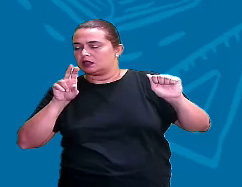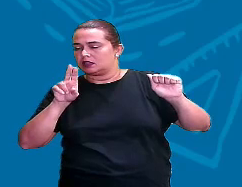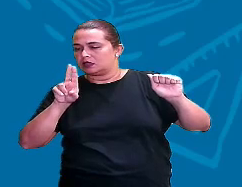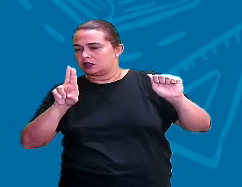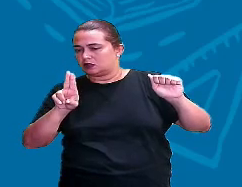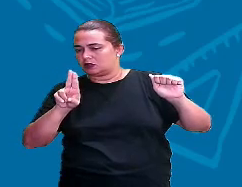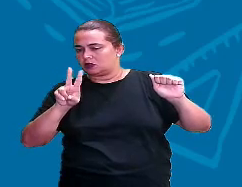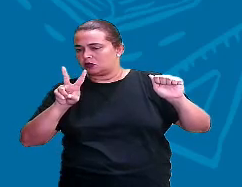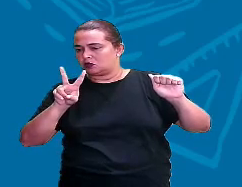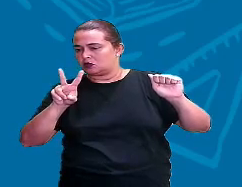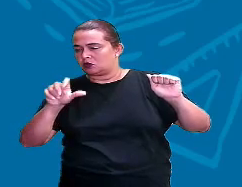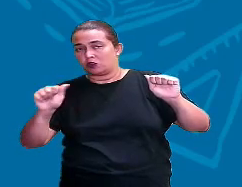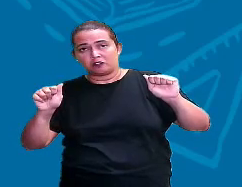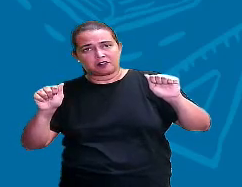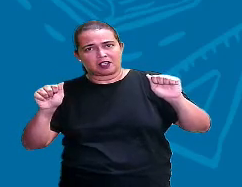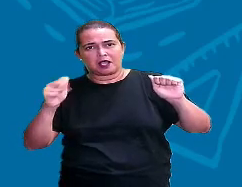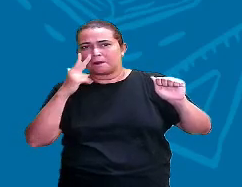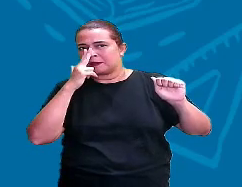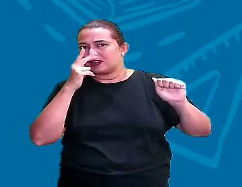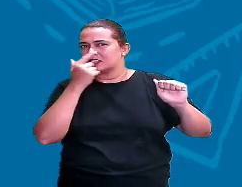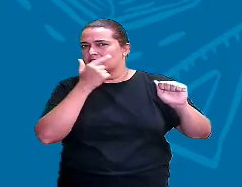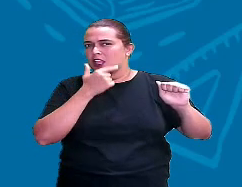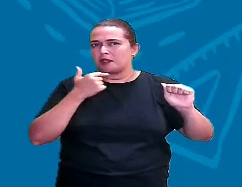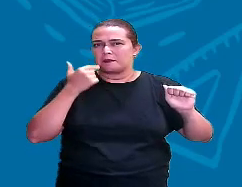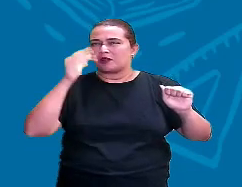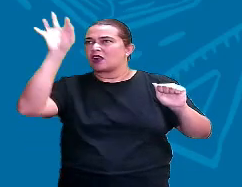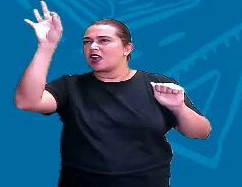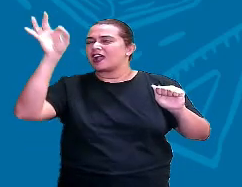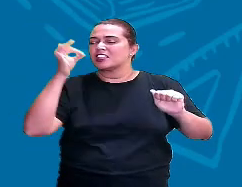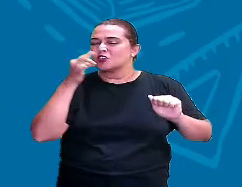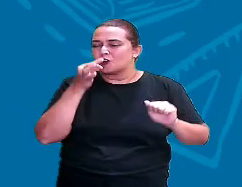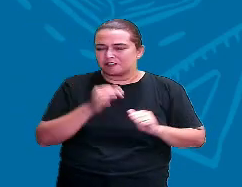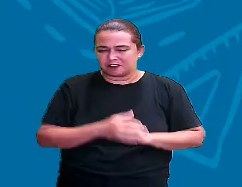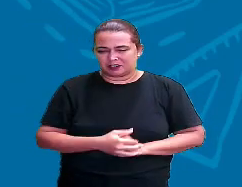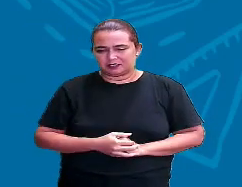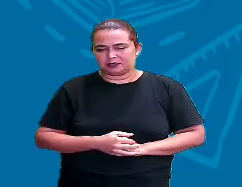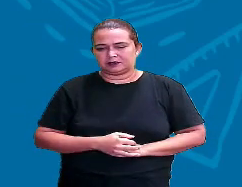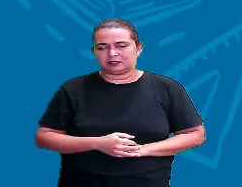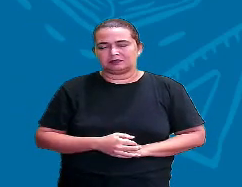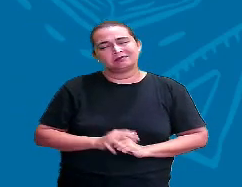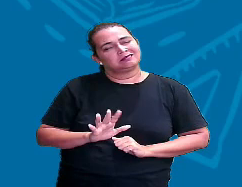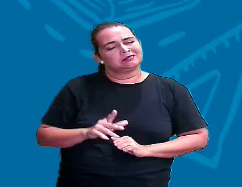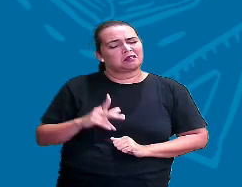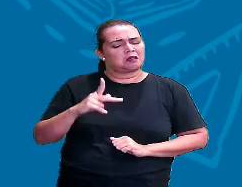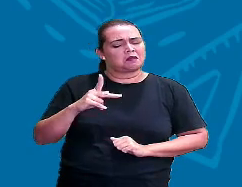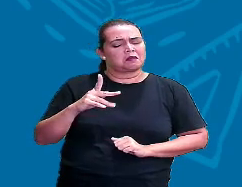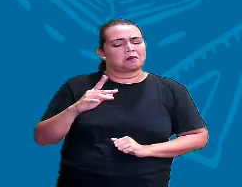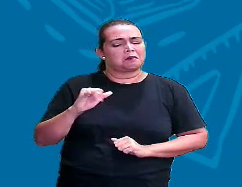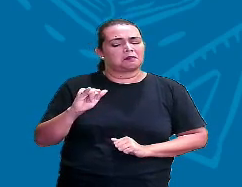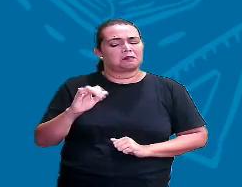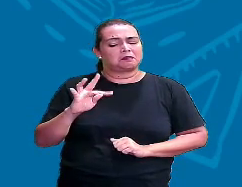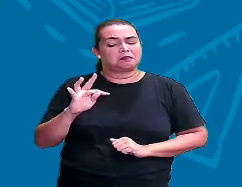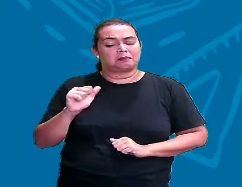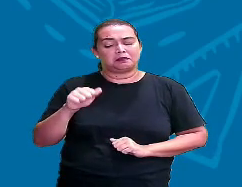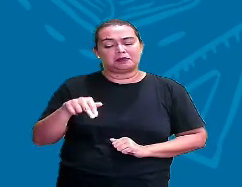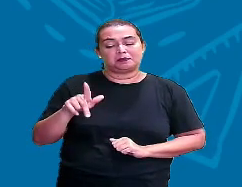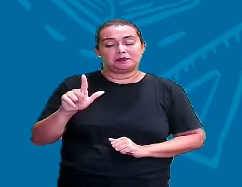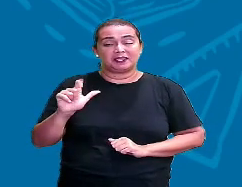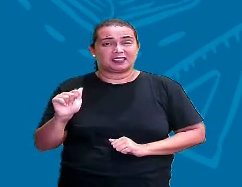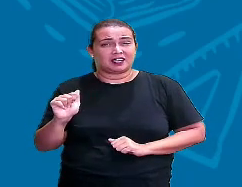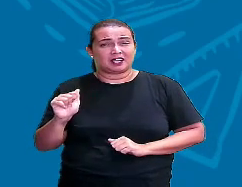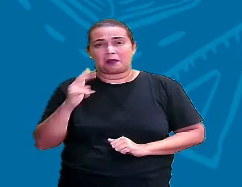Boca e uva, não é? E o nome Pitanga rima com o quê? Pensa, Pitanga, Pitanga.